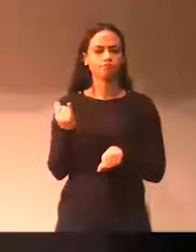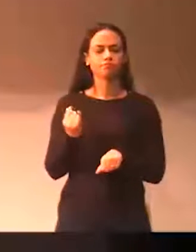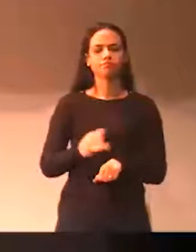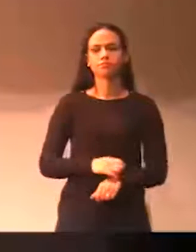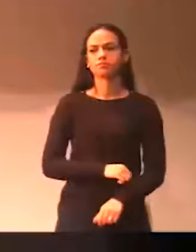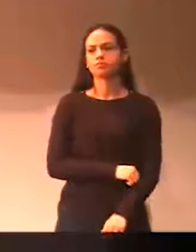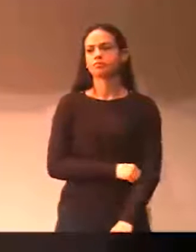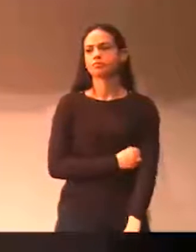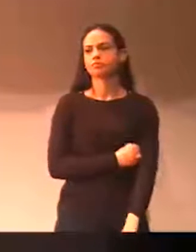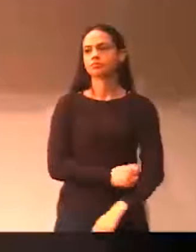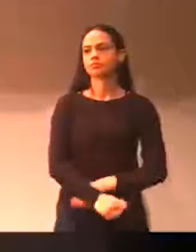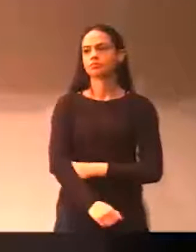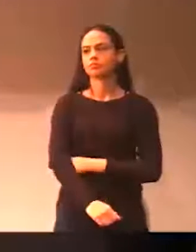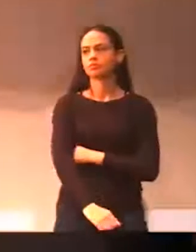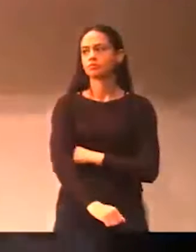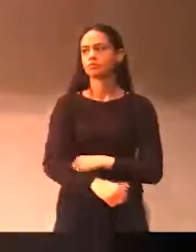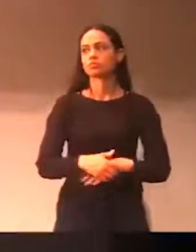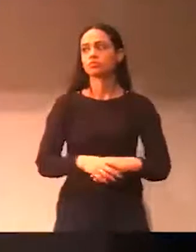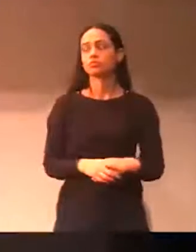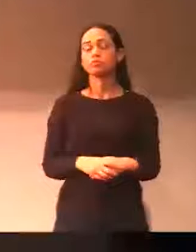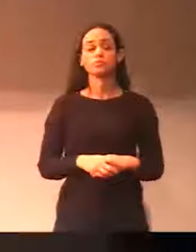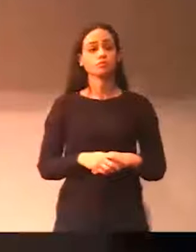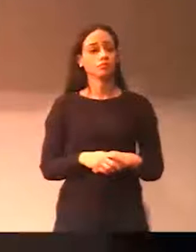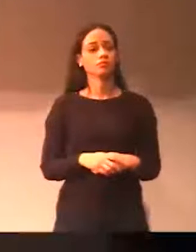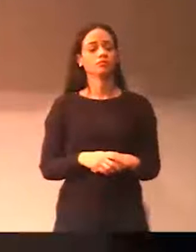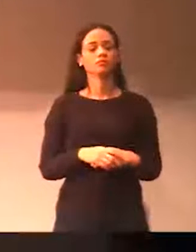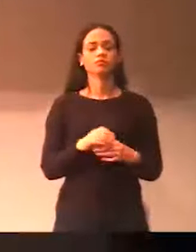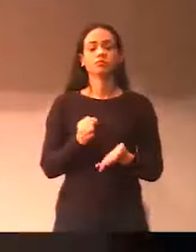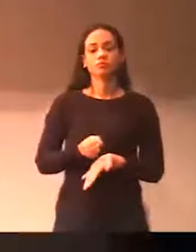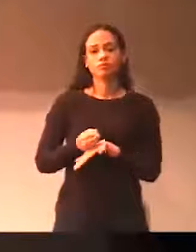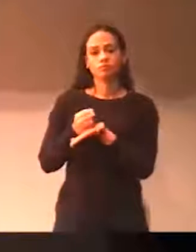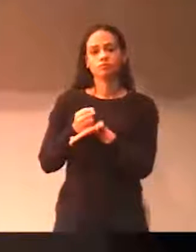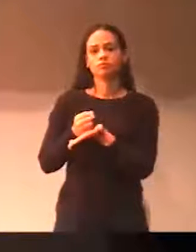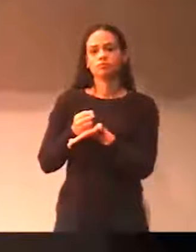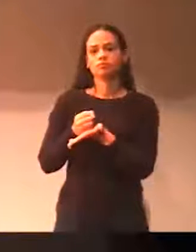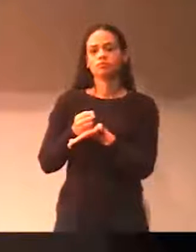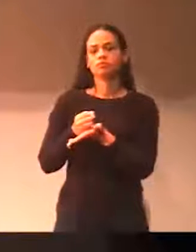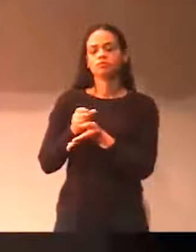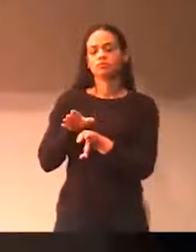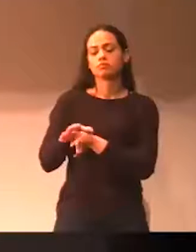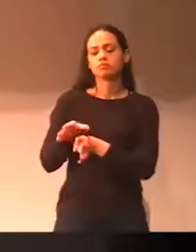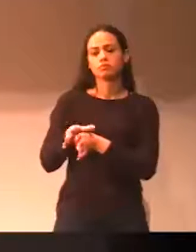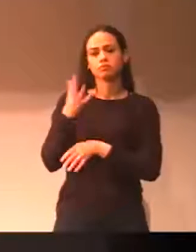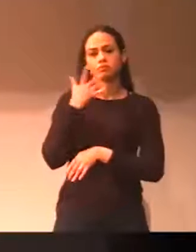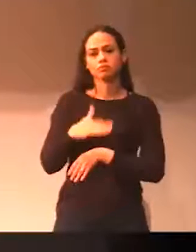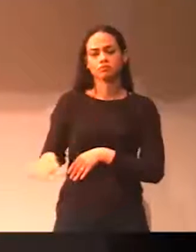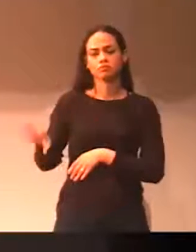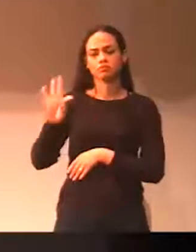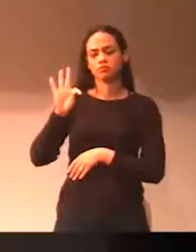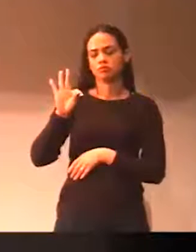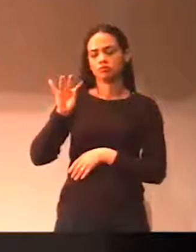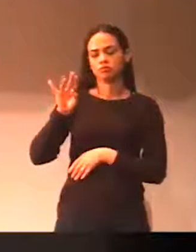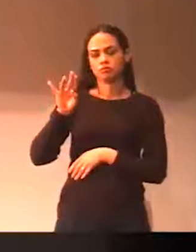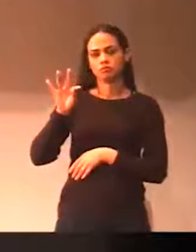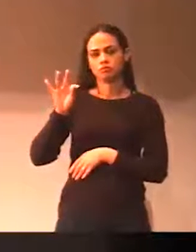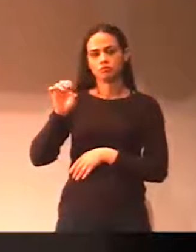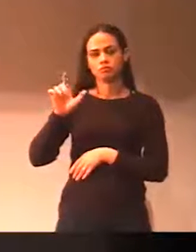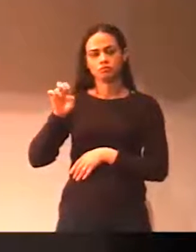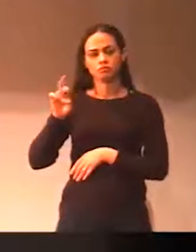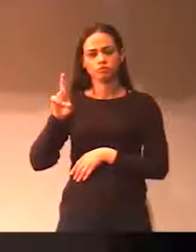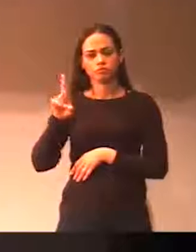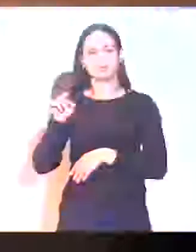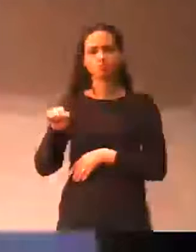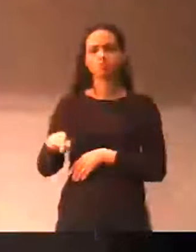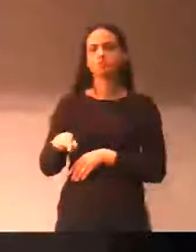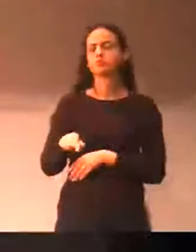Quero começar falando do meu apoio ao Conselho Tutelar. O Jonatas não está mais presente, mas é uma luta ingrata o Conselho